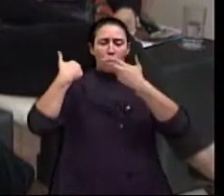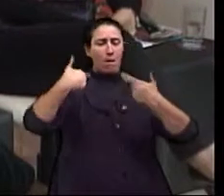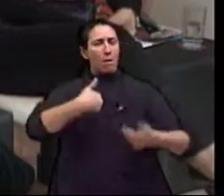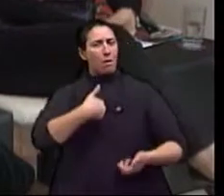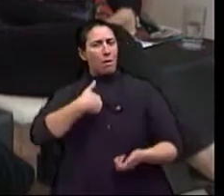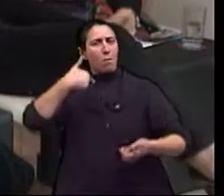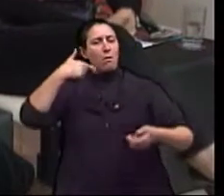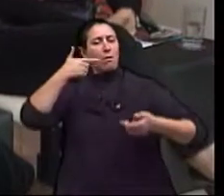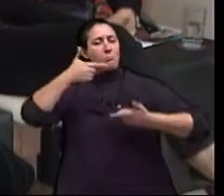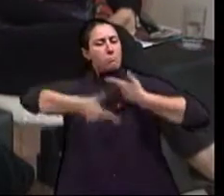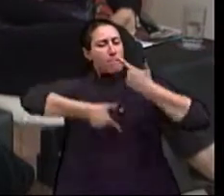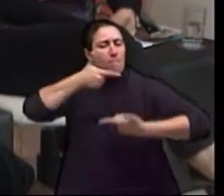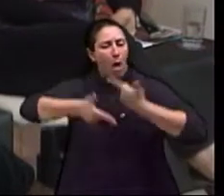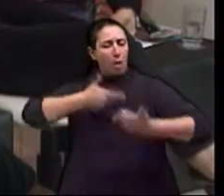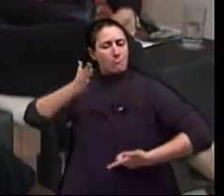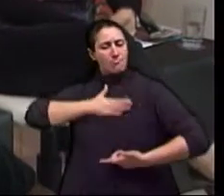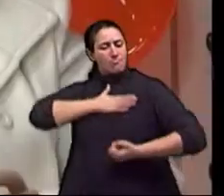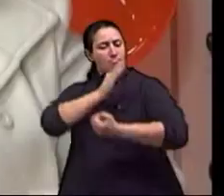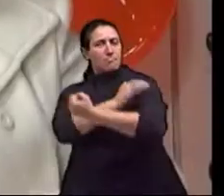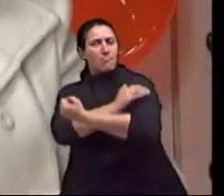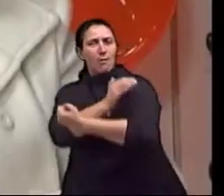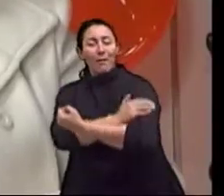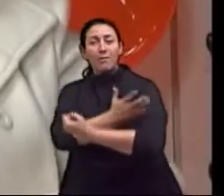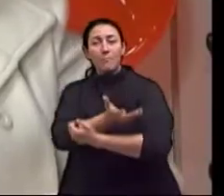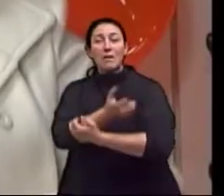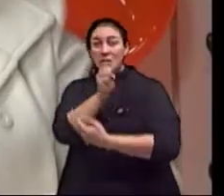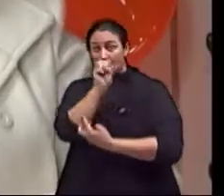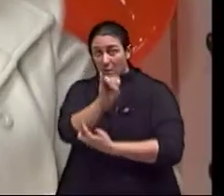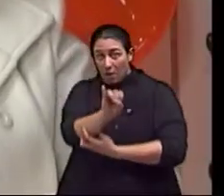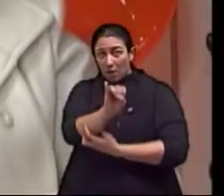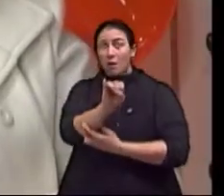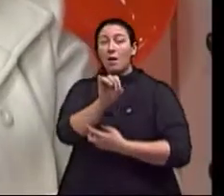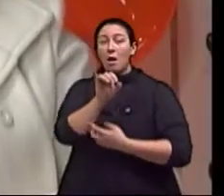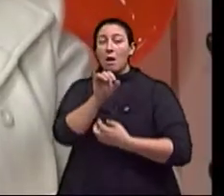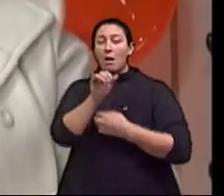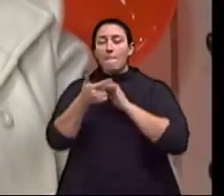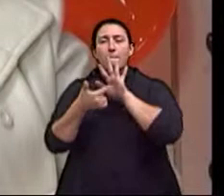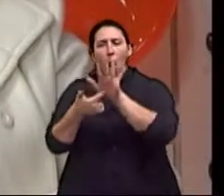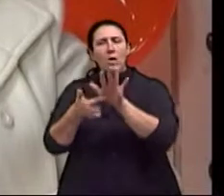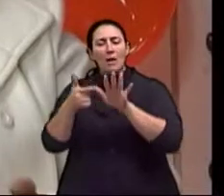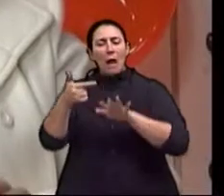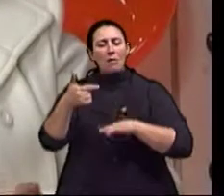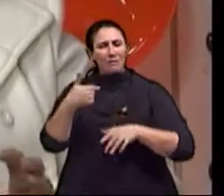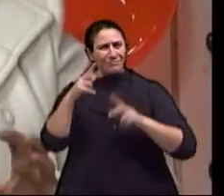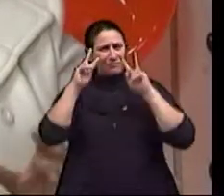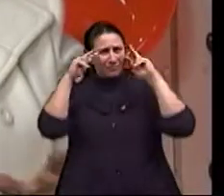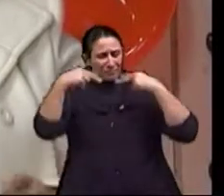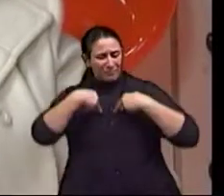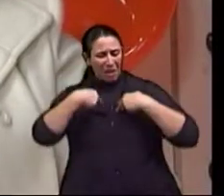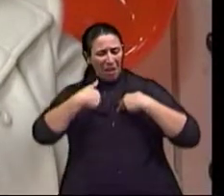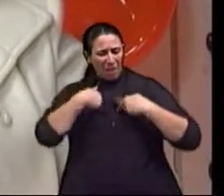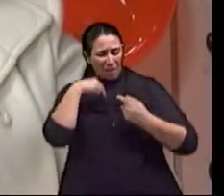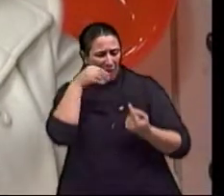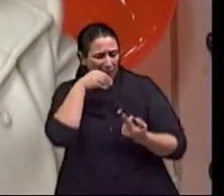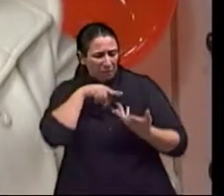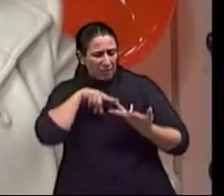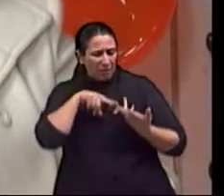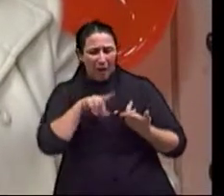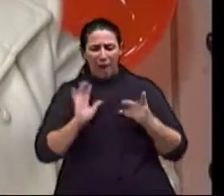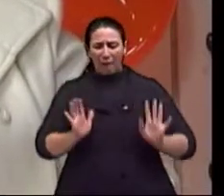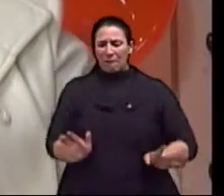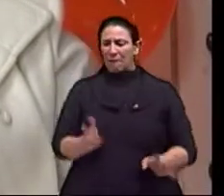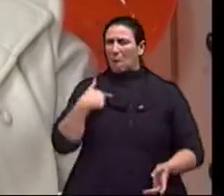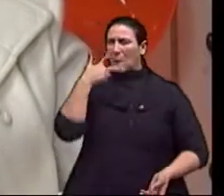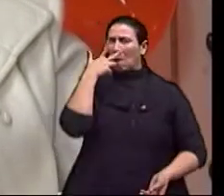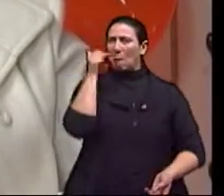trabalho de uma nação. Então, se mostrar fragilizado nisso, para muitos é entendido como ser feminino, né?